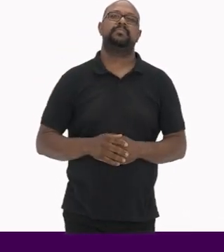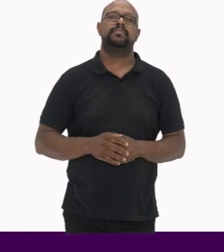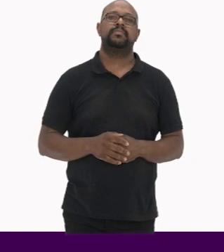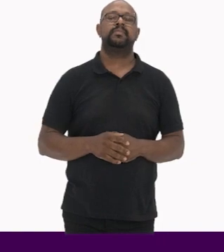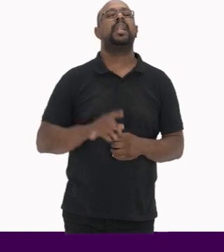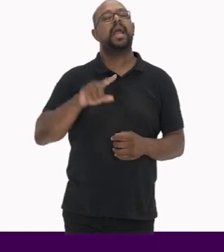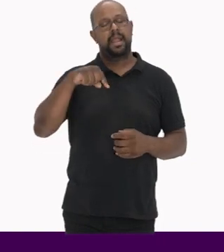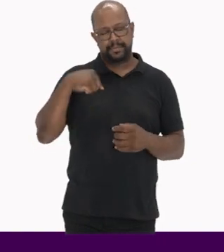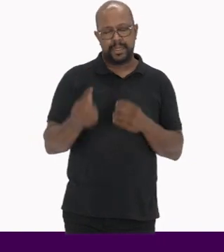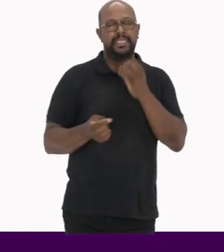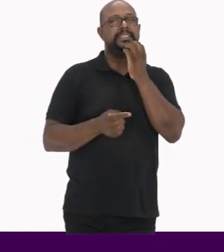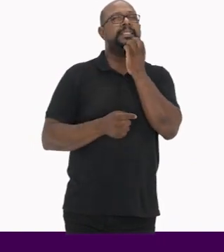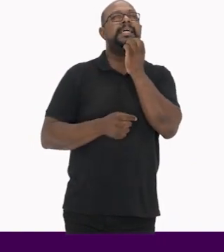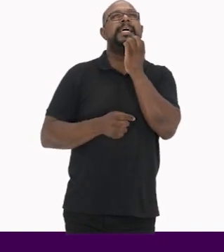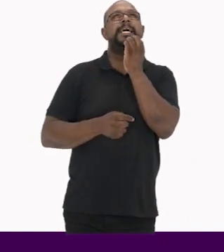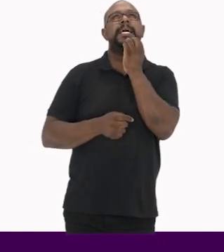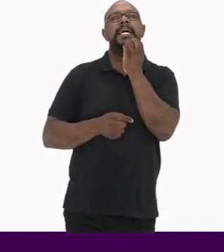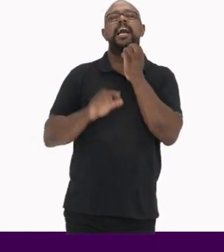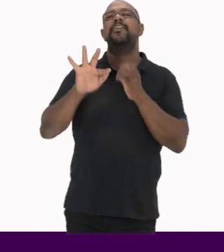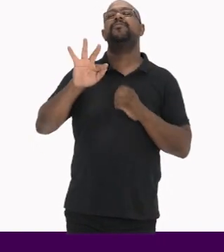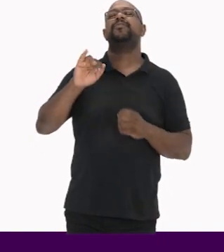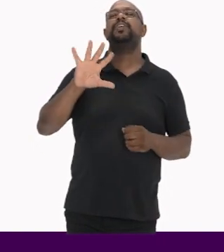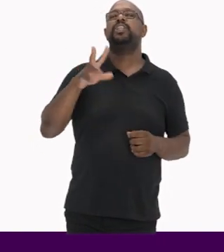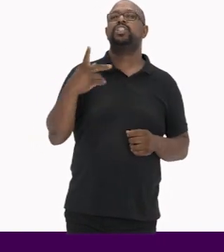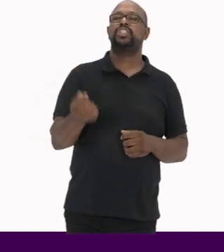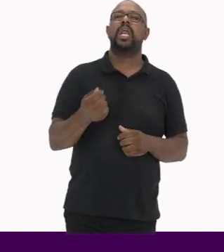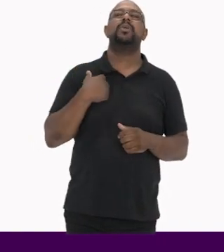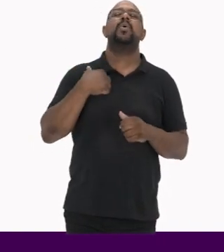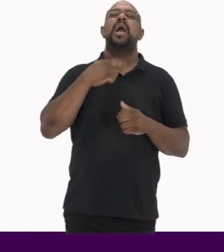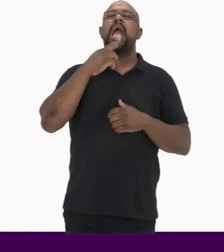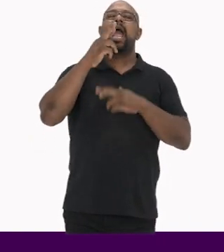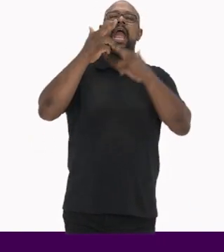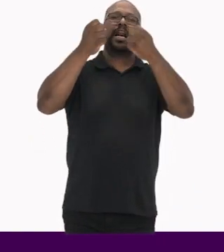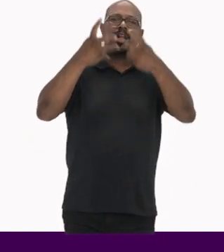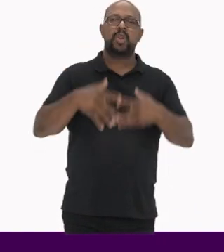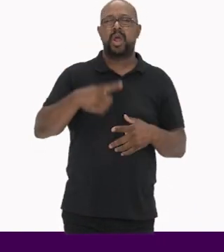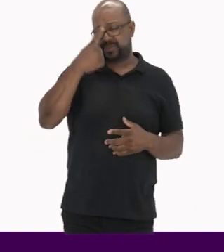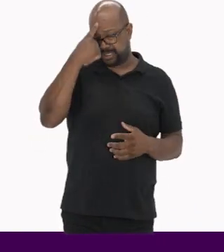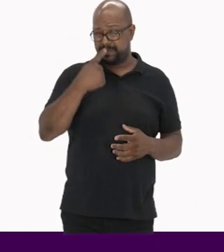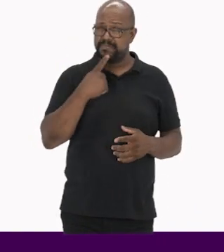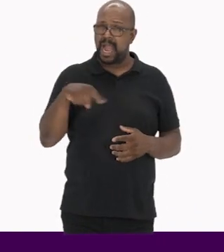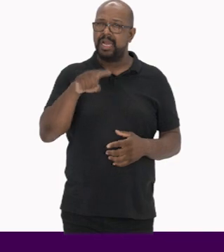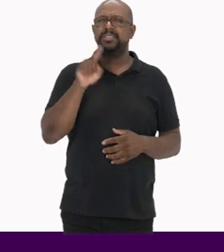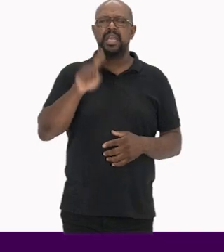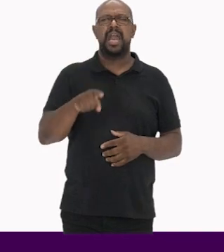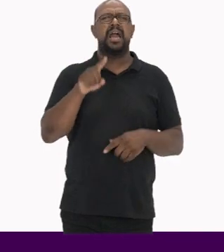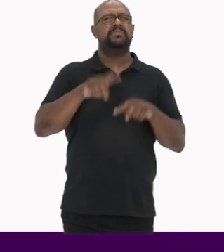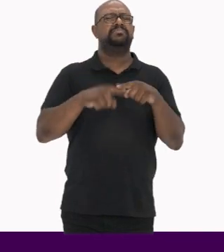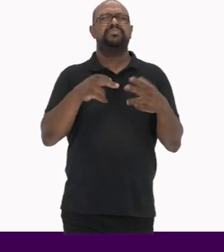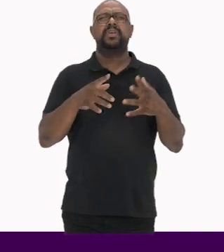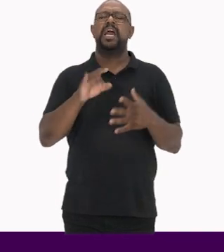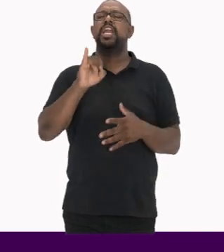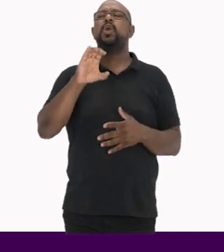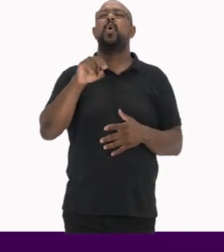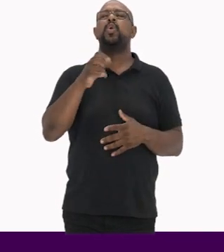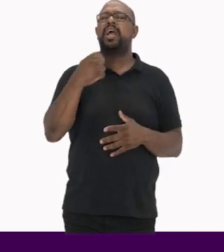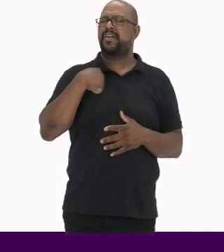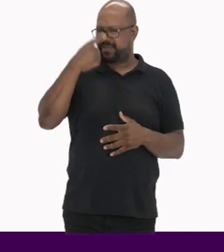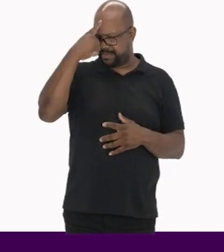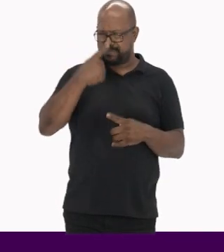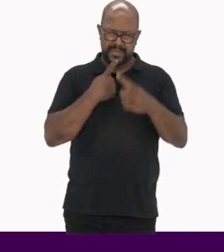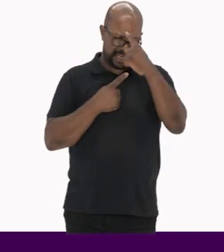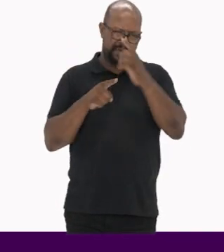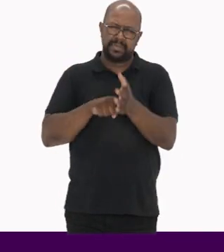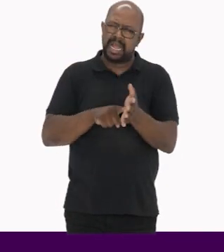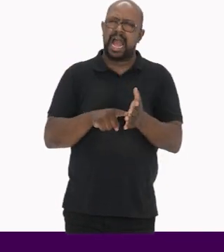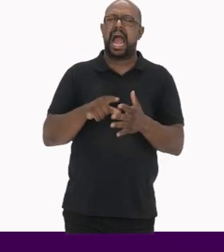A ficha seguinte chama-se ficha do relatório de imagem É a reunião do material iconográfico Que foi